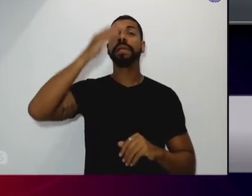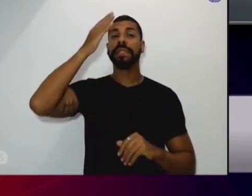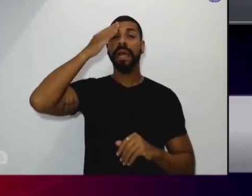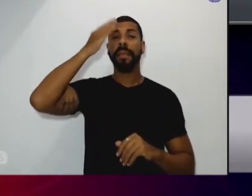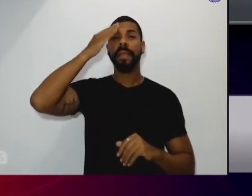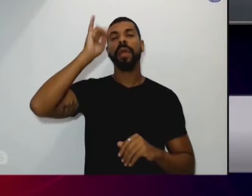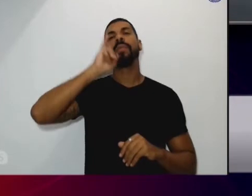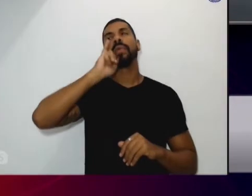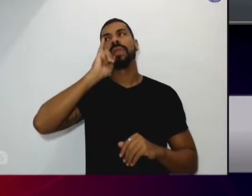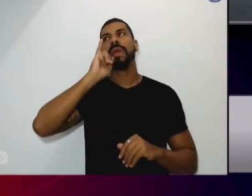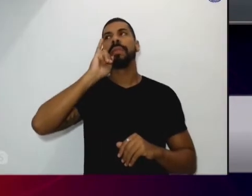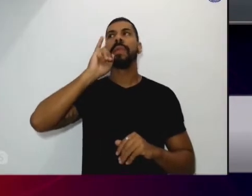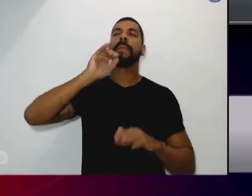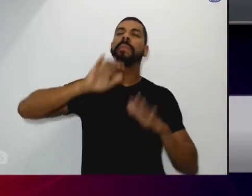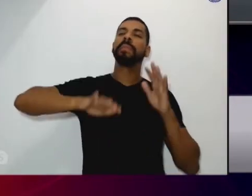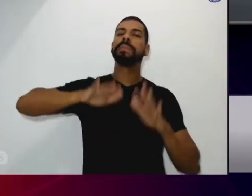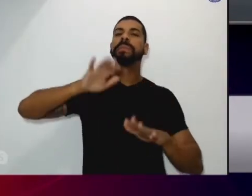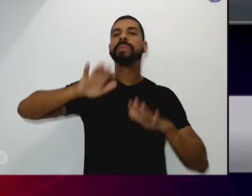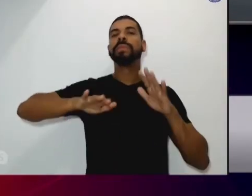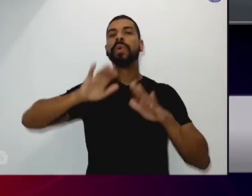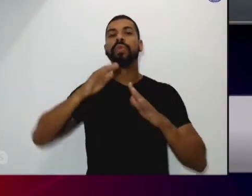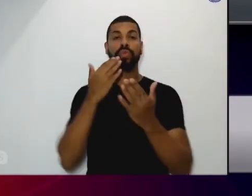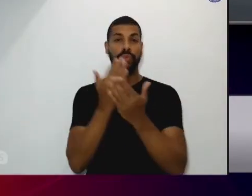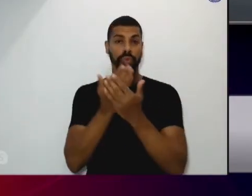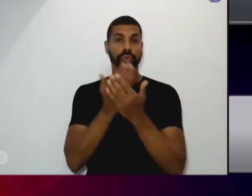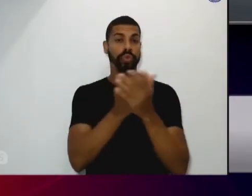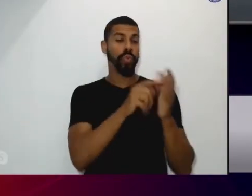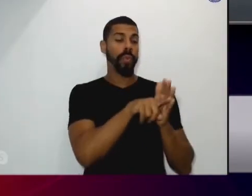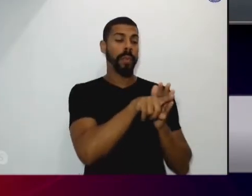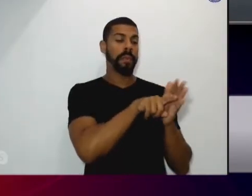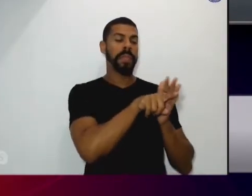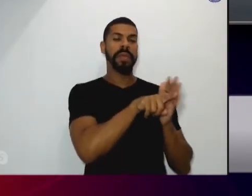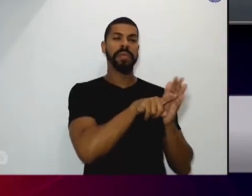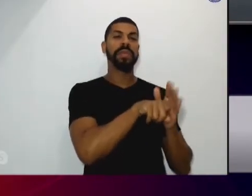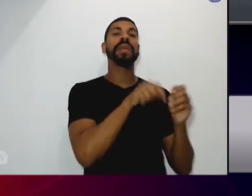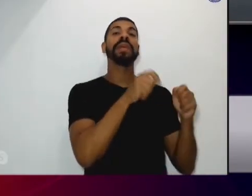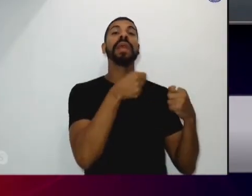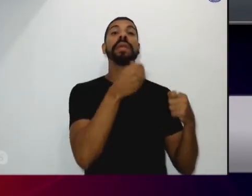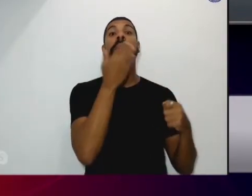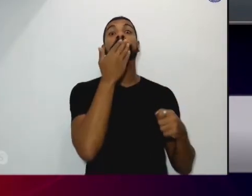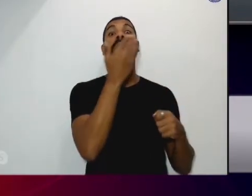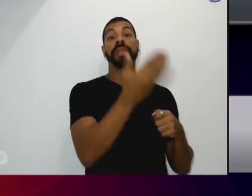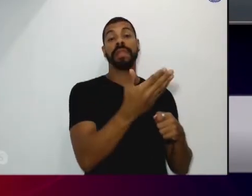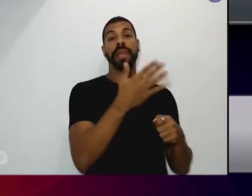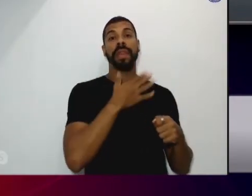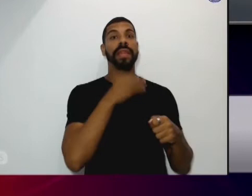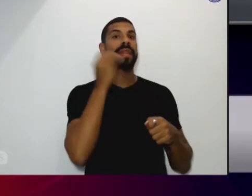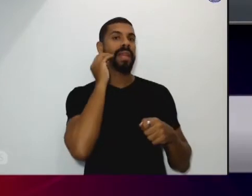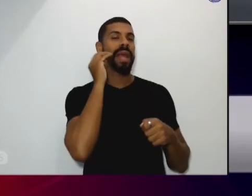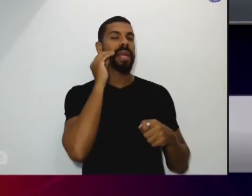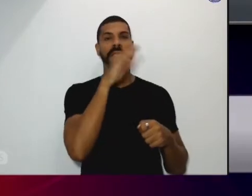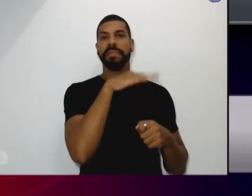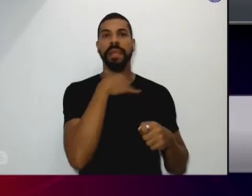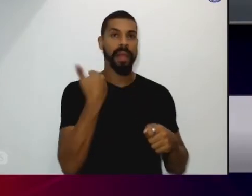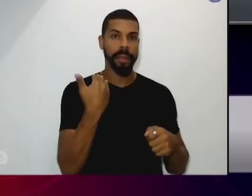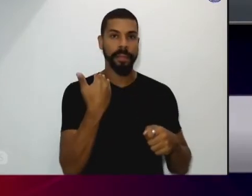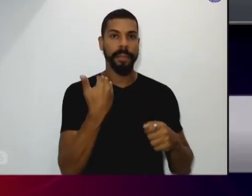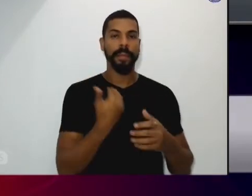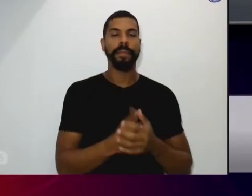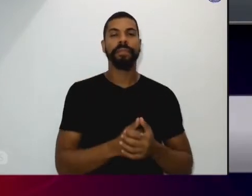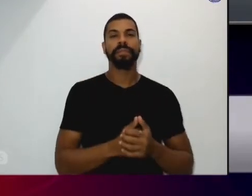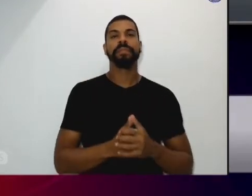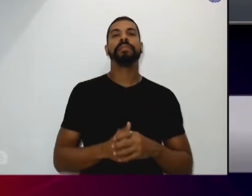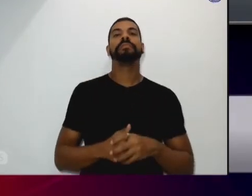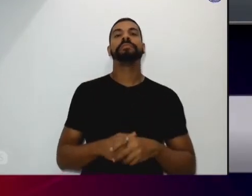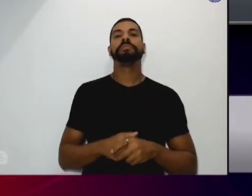que pelos estudos né quem é que mais atenta contra a própria vida e como que é a sequência disso né